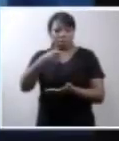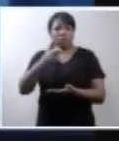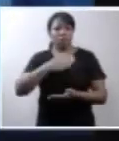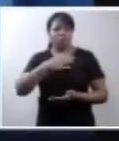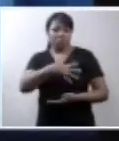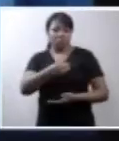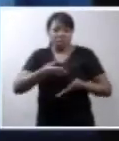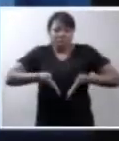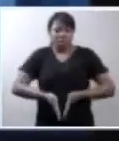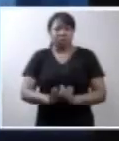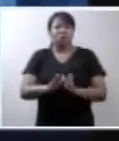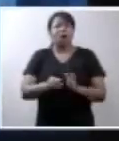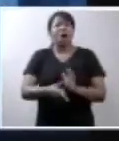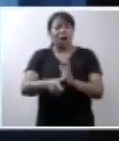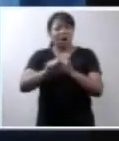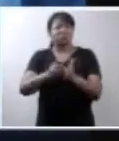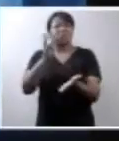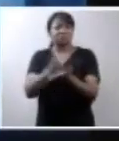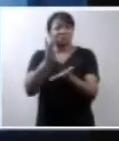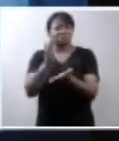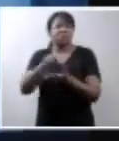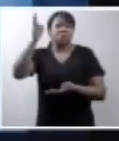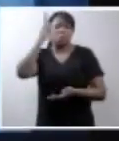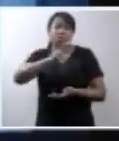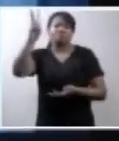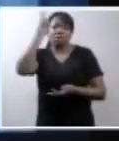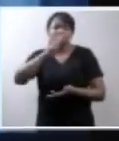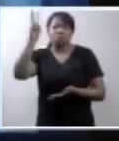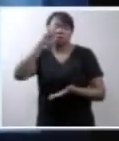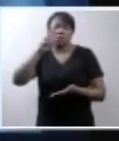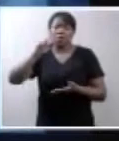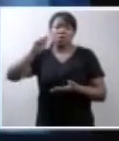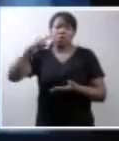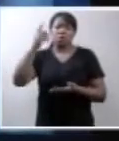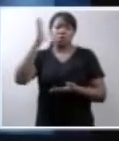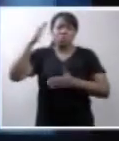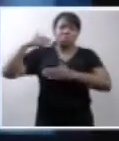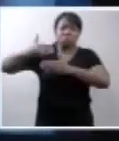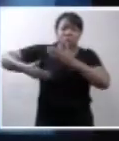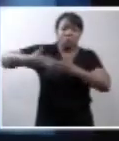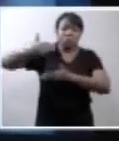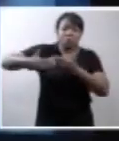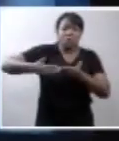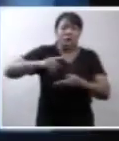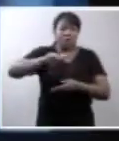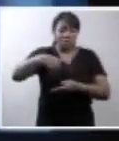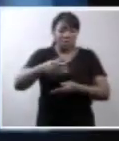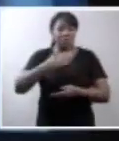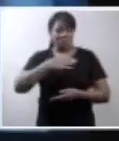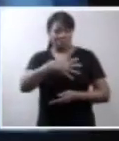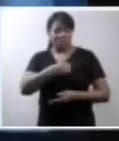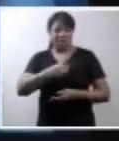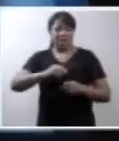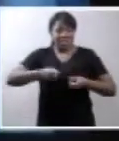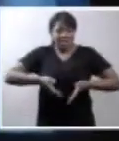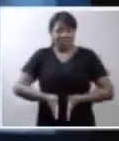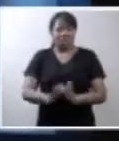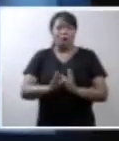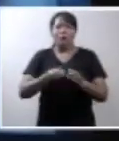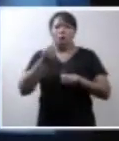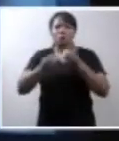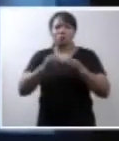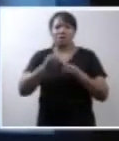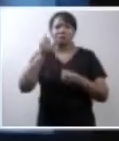antes eu ainda lembrava direto, era meio difícil, mas com o tempo foi passando, foi passando, depois que ela nasceu, de vez em quando é como se eu tivesse